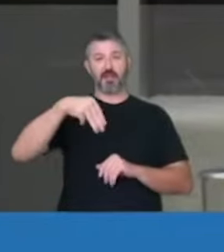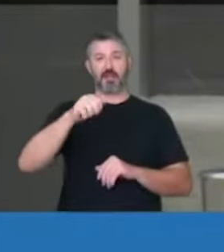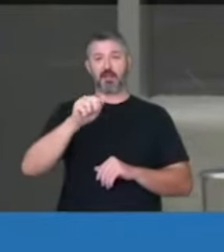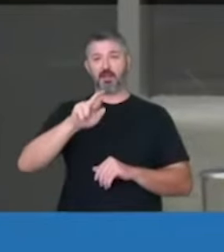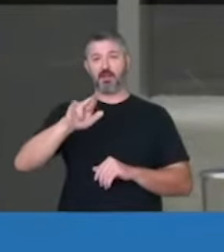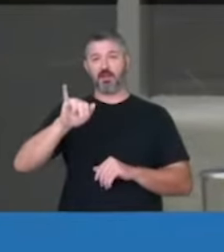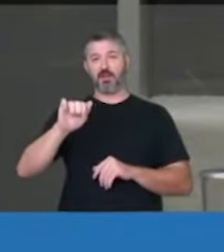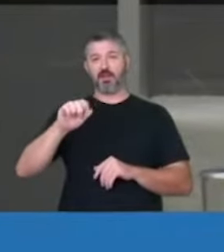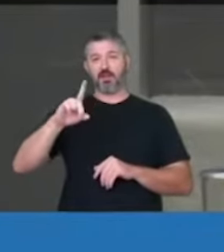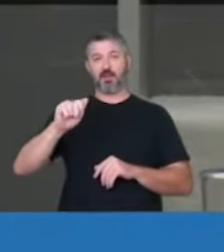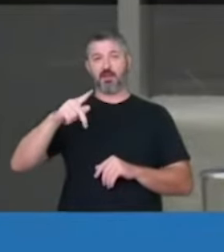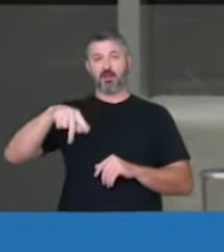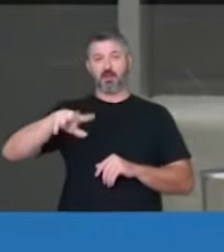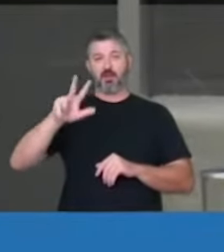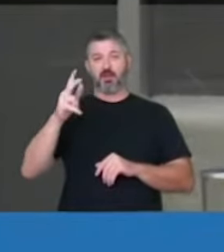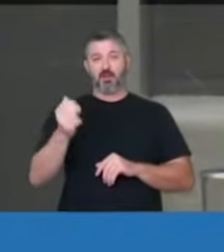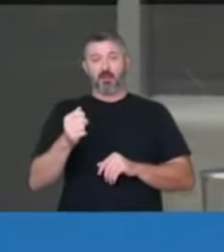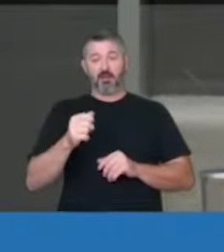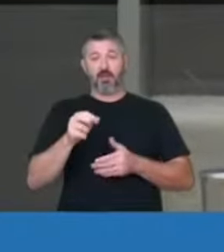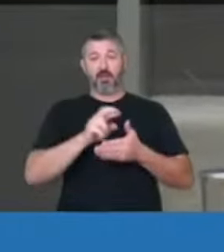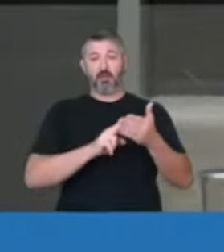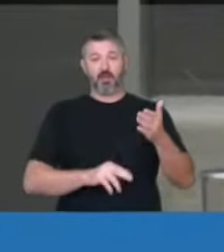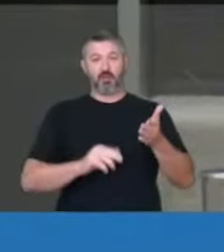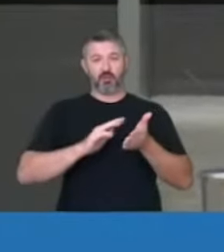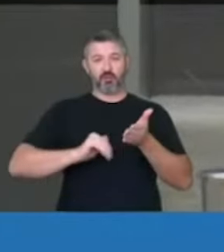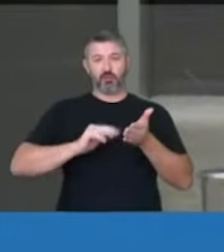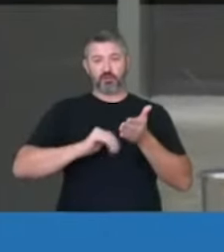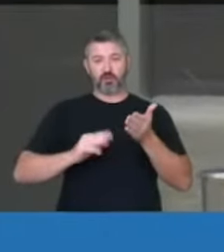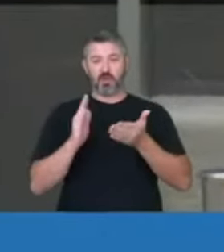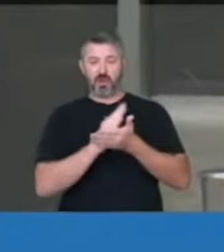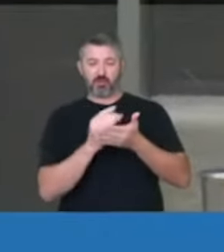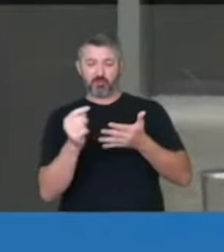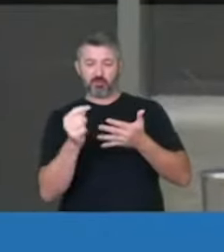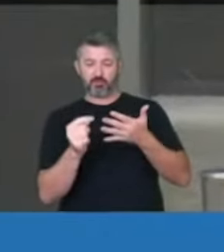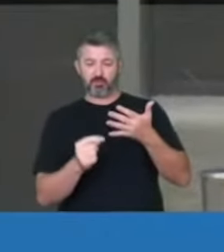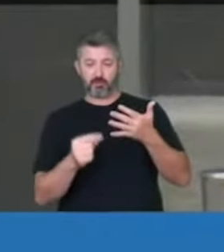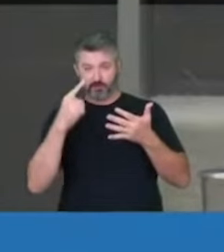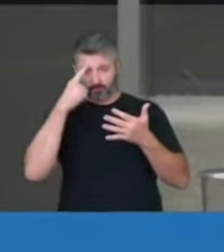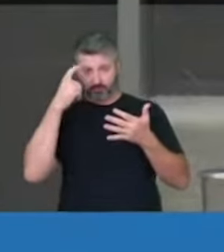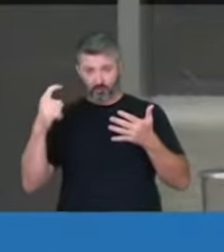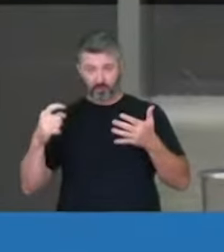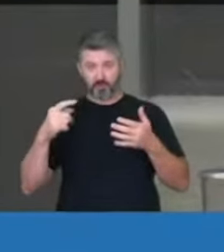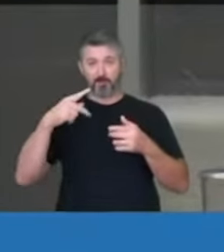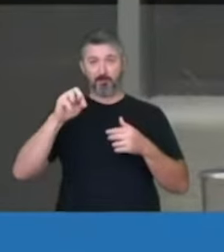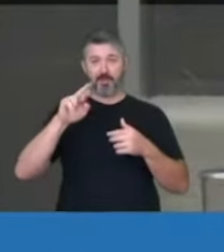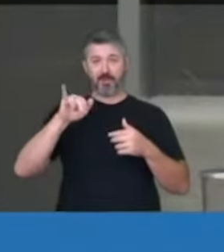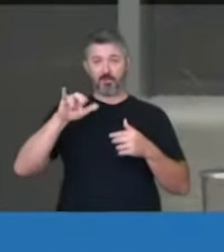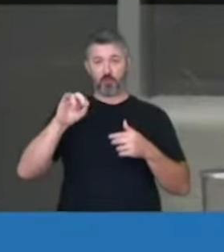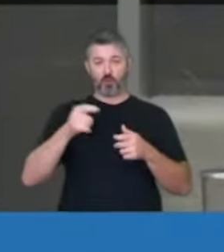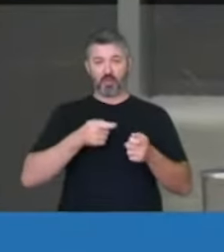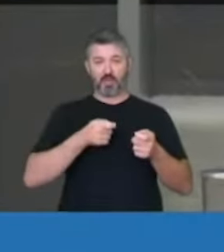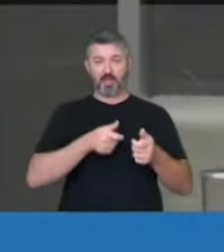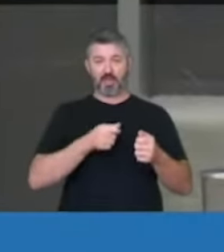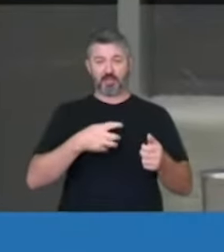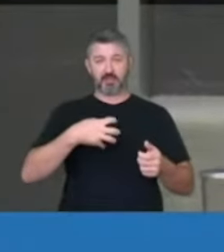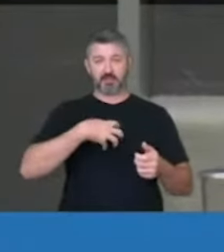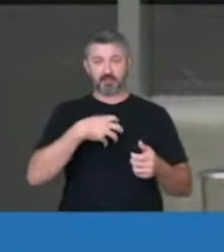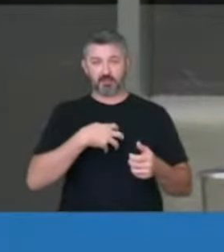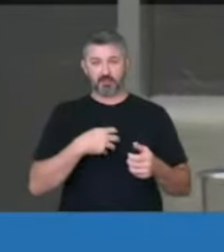efetividade. O relator excluiu alguns pontos, como violência patrimonial, estelionato sentimental,